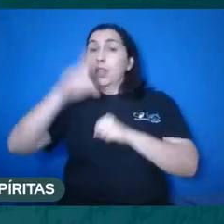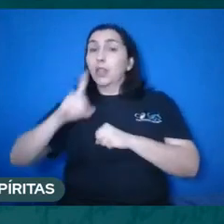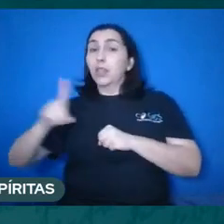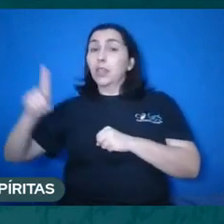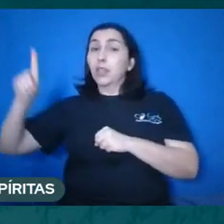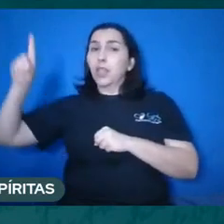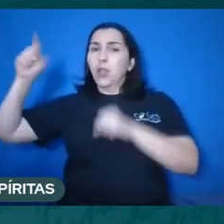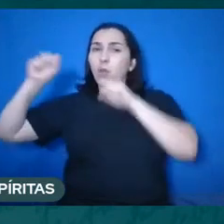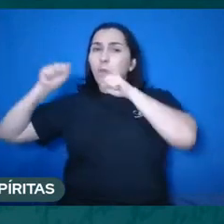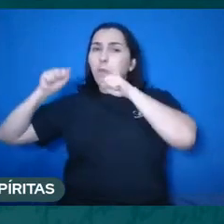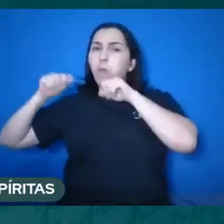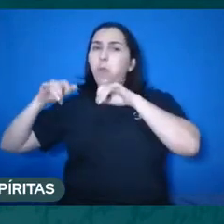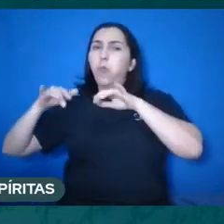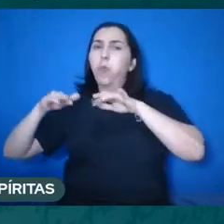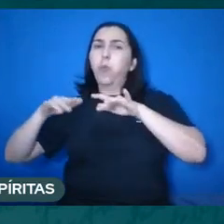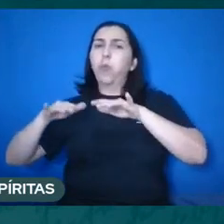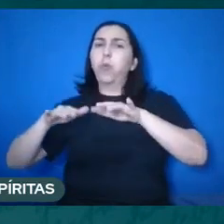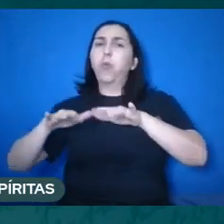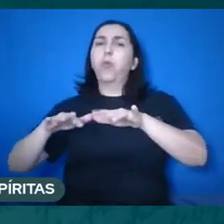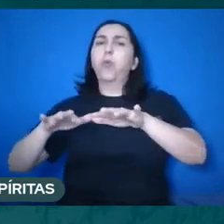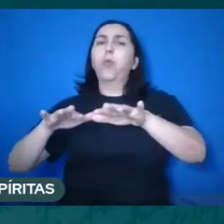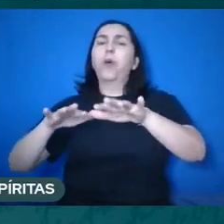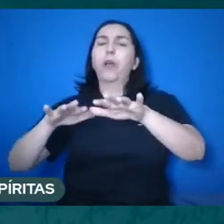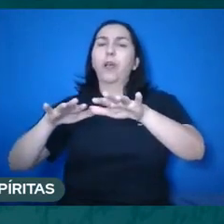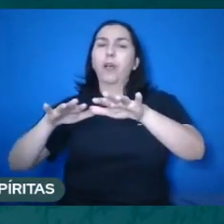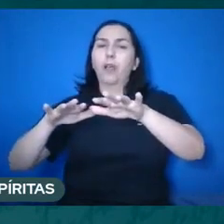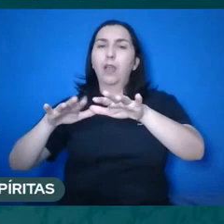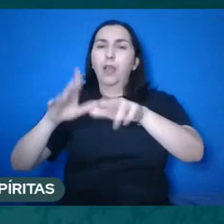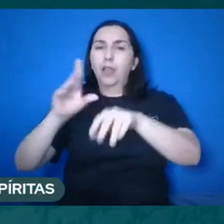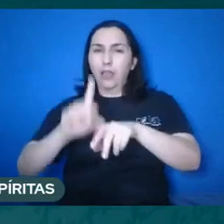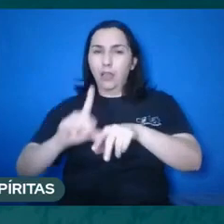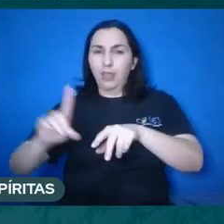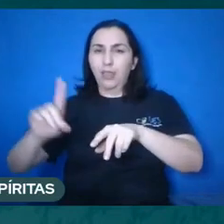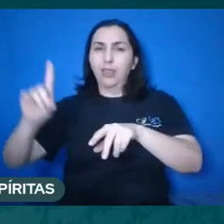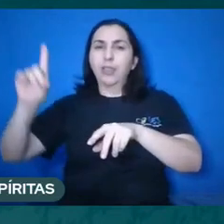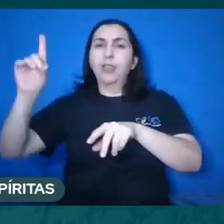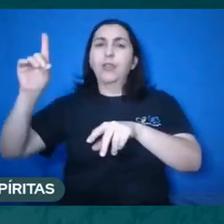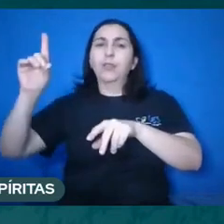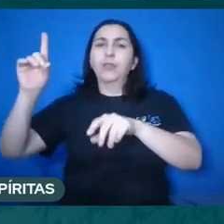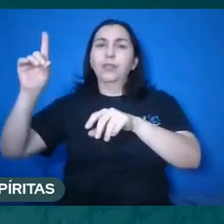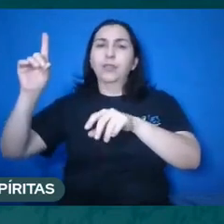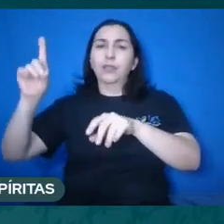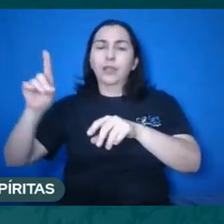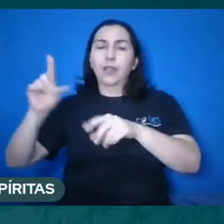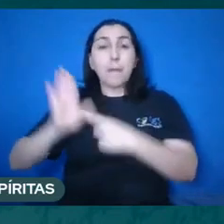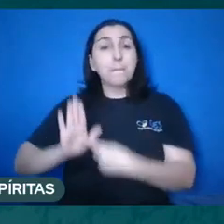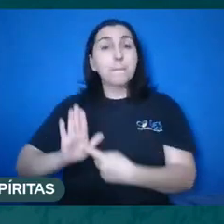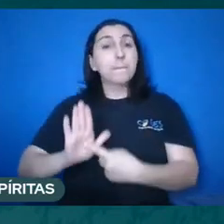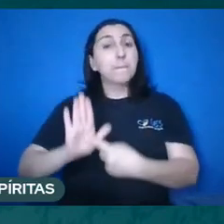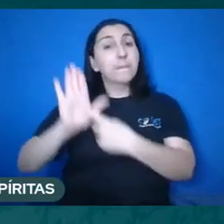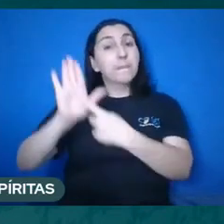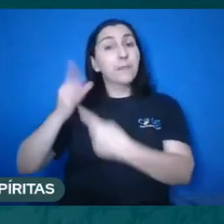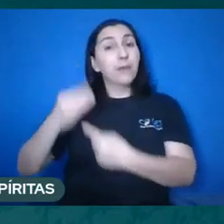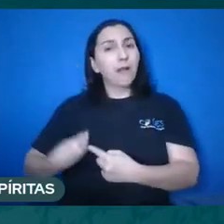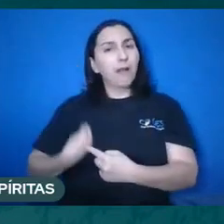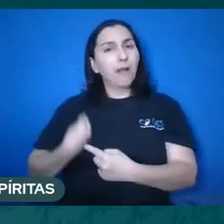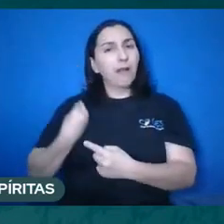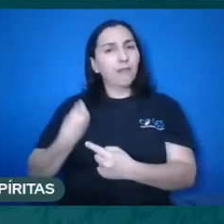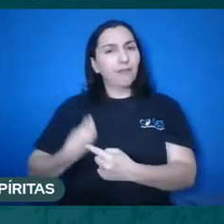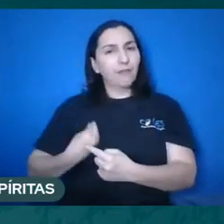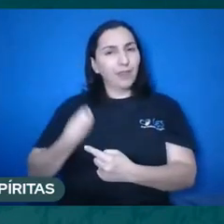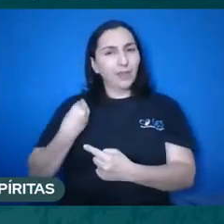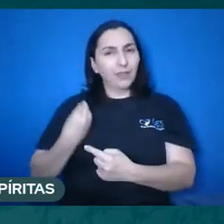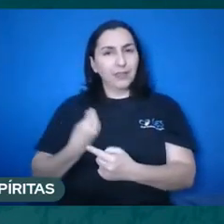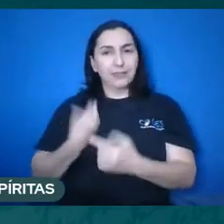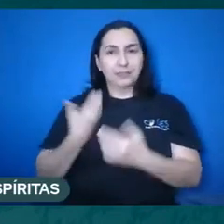o hálito de Deus, que dá a ele a vida, que é a ideia da alma. Então, quando